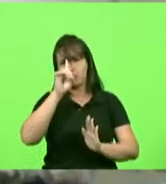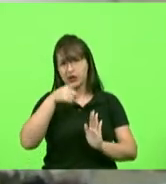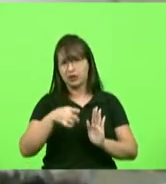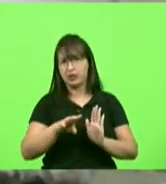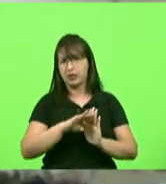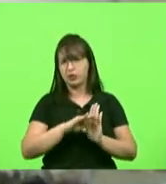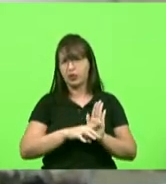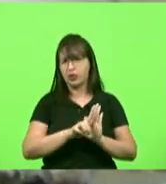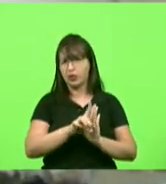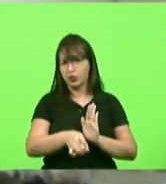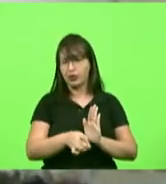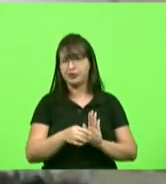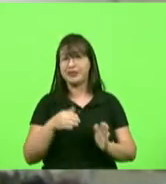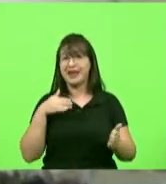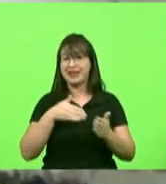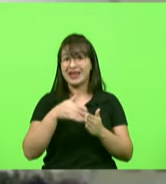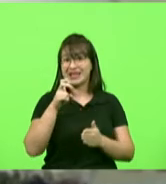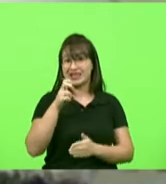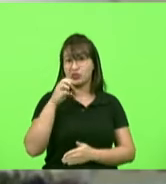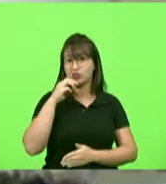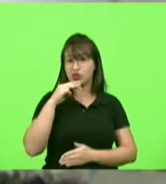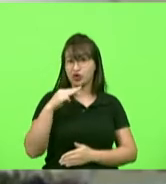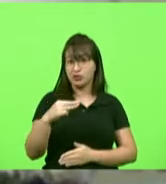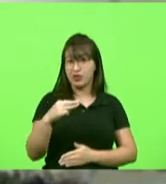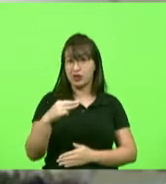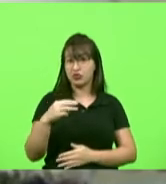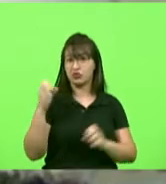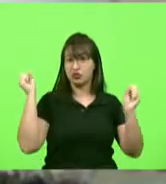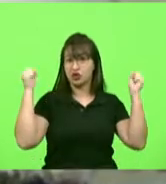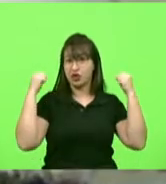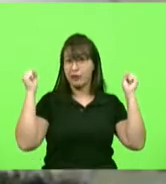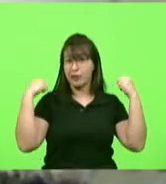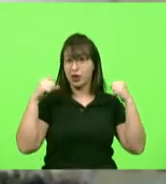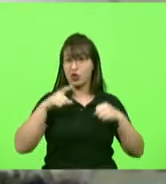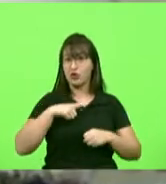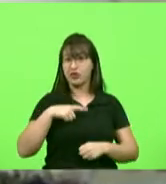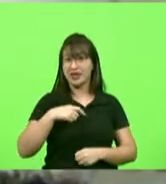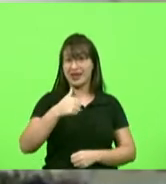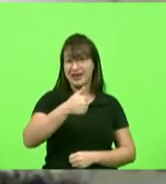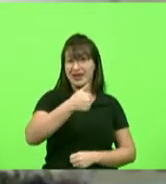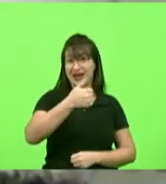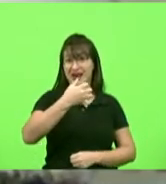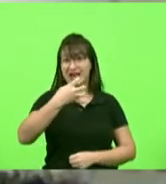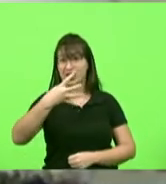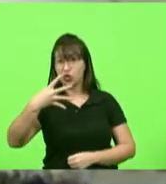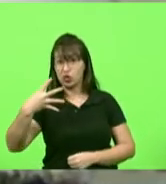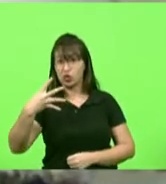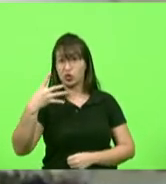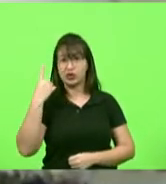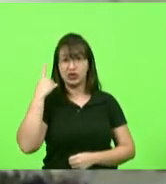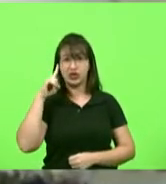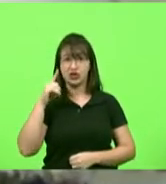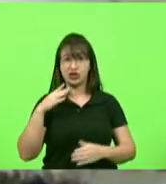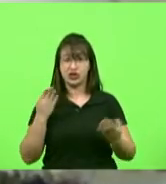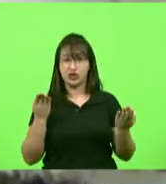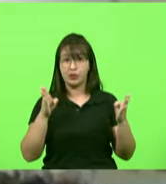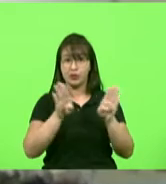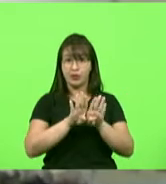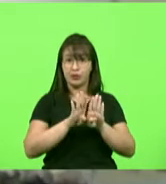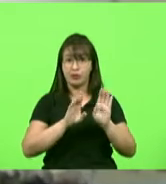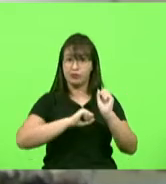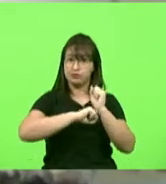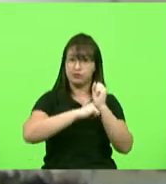março Chapecó viveu 14 dias de lockdown parcial com fechamento